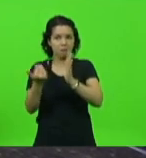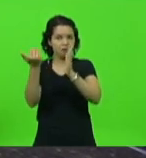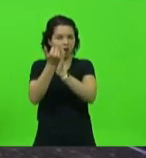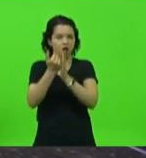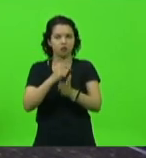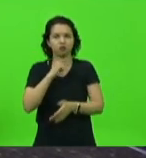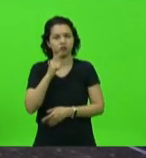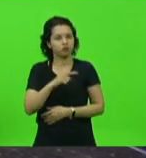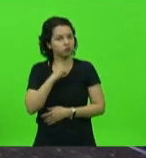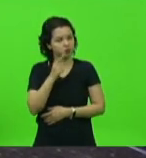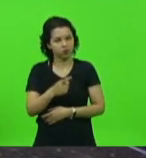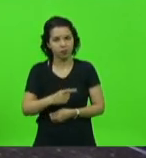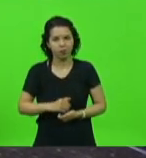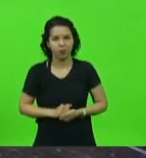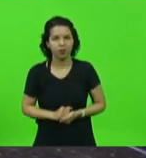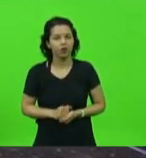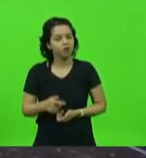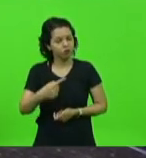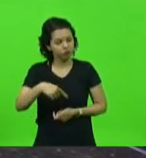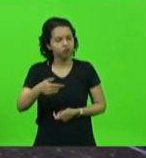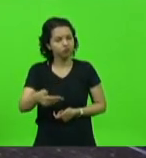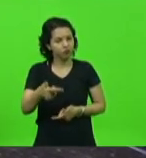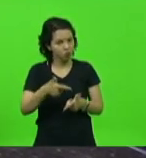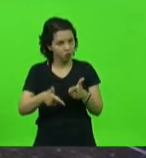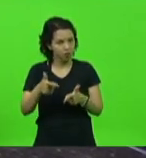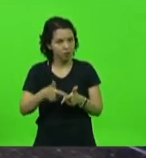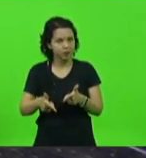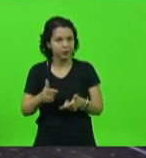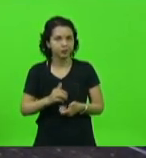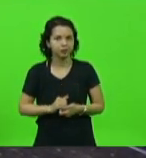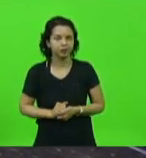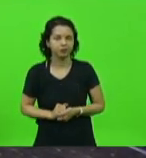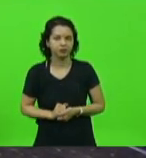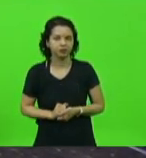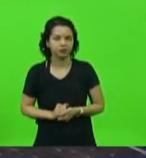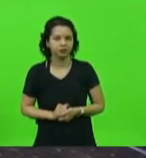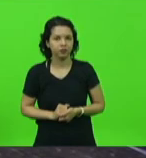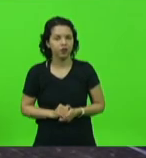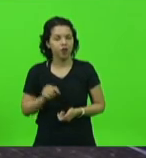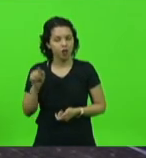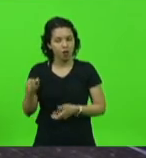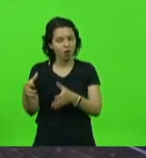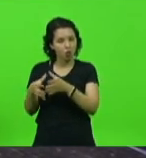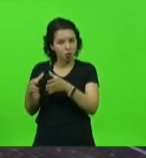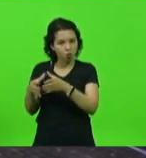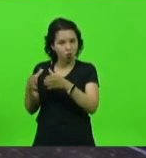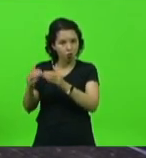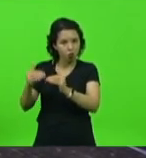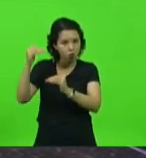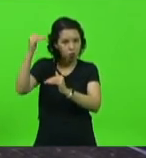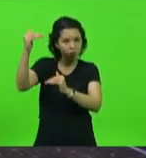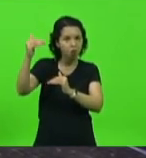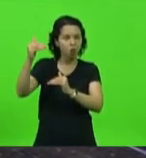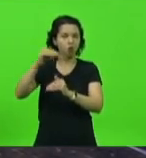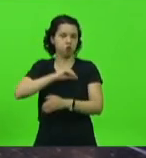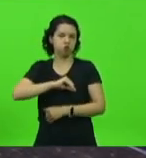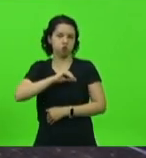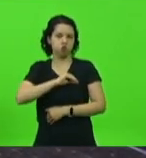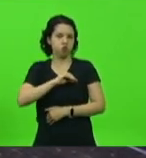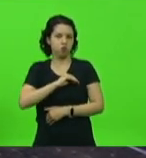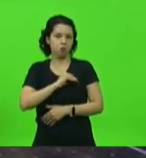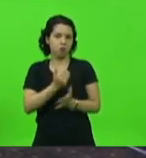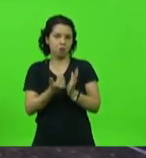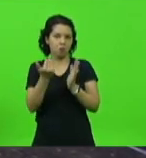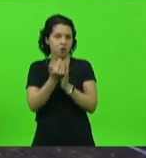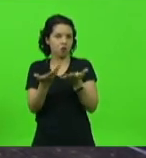Nós vamos ter sérios problemas daqui para frente. E aí, como o alto escalão não tem mais interesse em ganhar, porque já está no teto, a